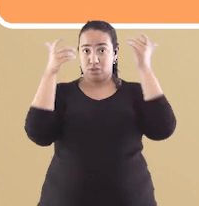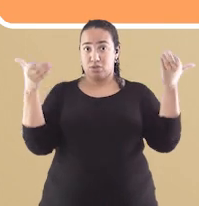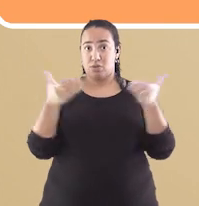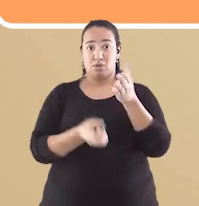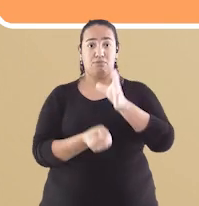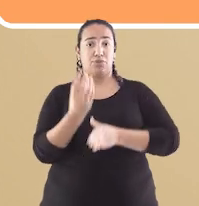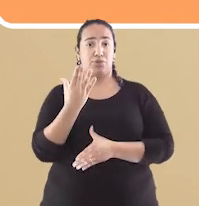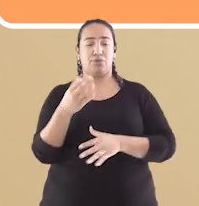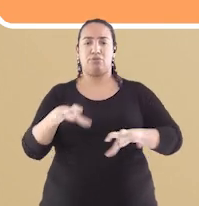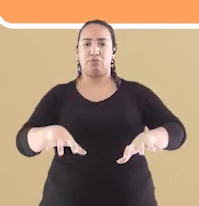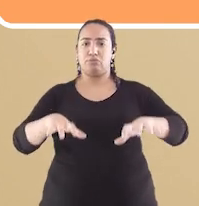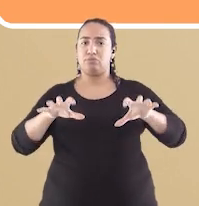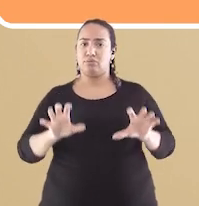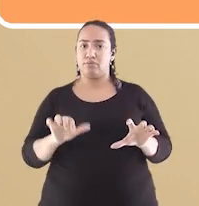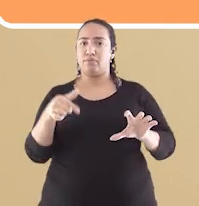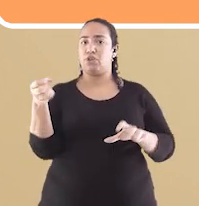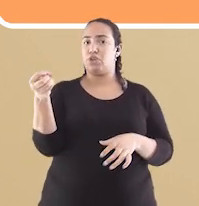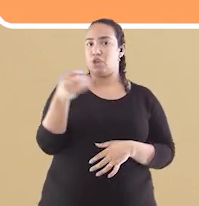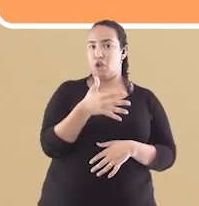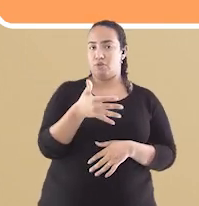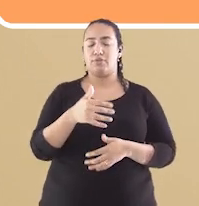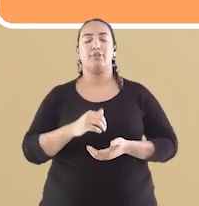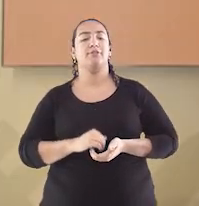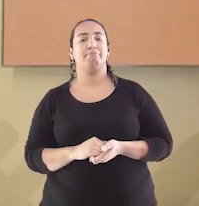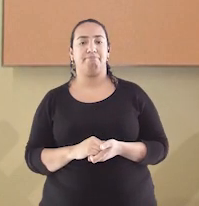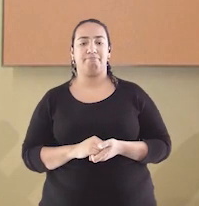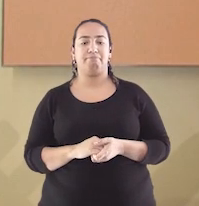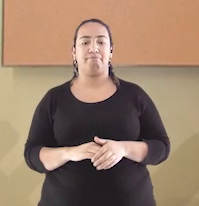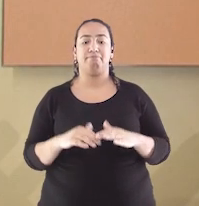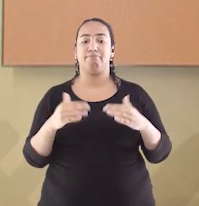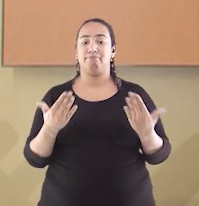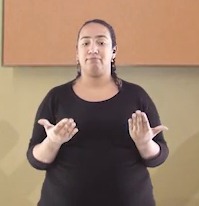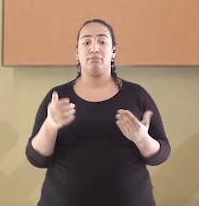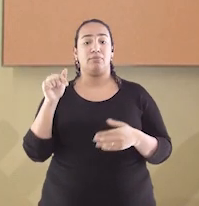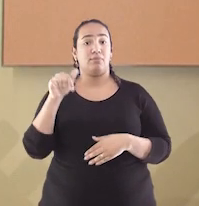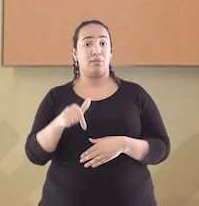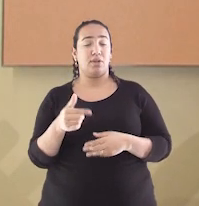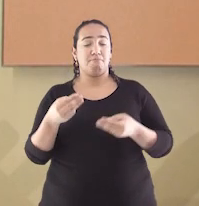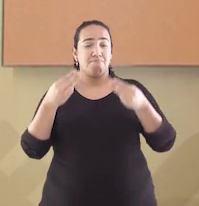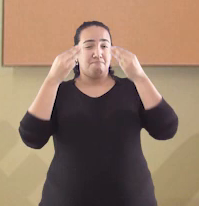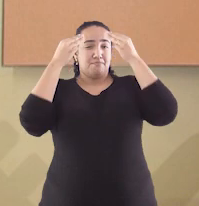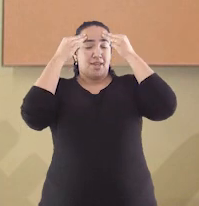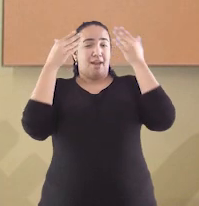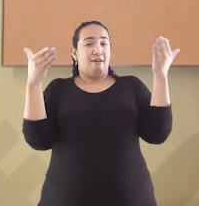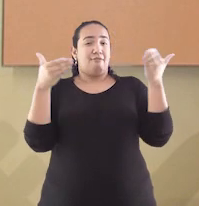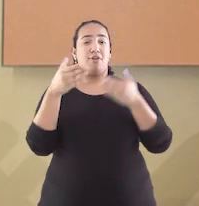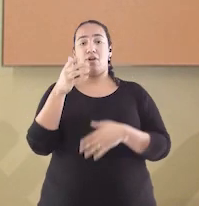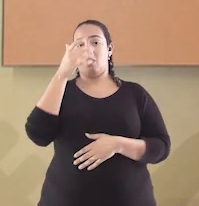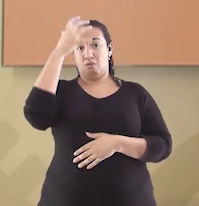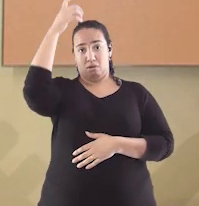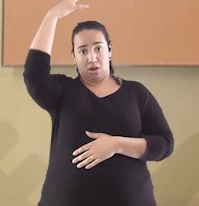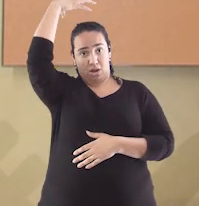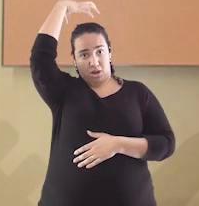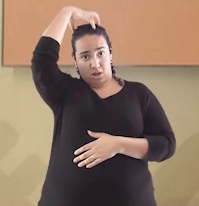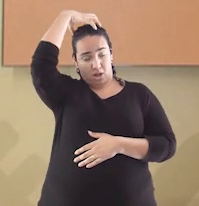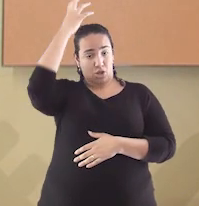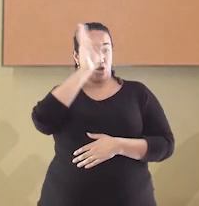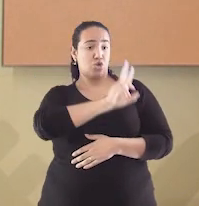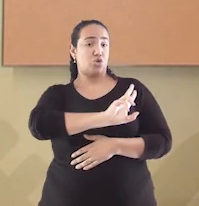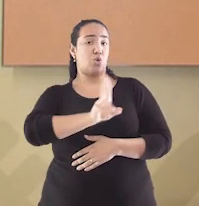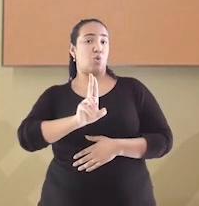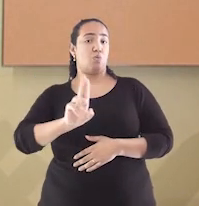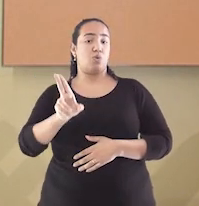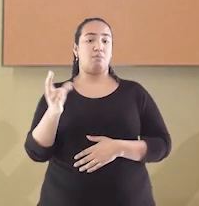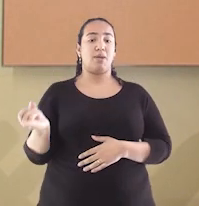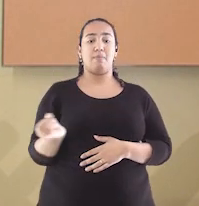Diversas cerimônias de títulos aconteciam na corte. São nessas cerimônias que o rei concediu os títulos de nobreza, como